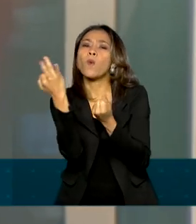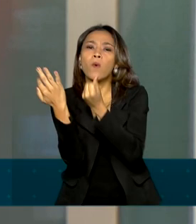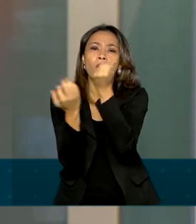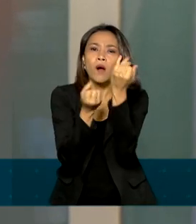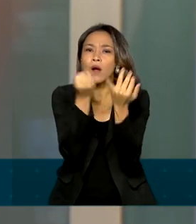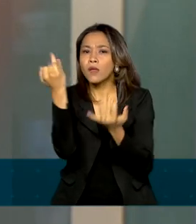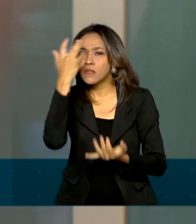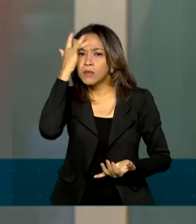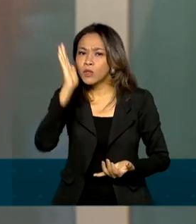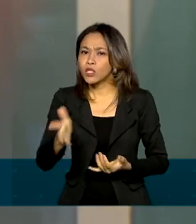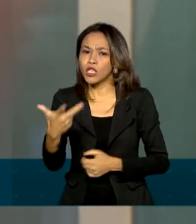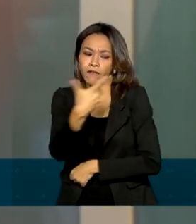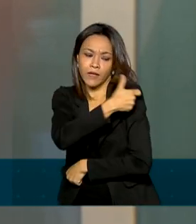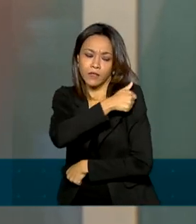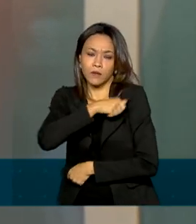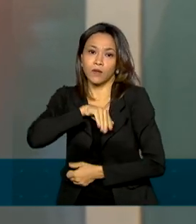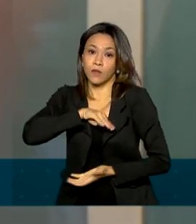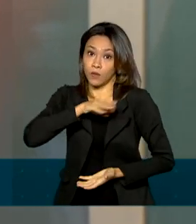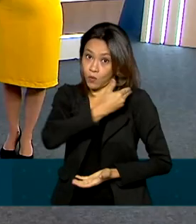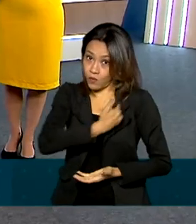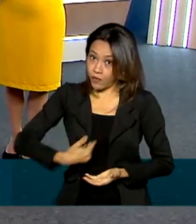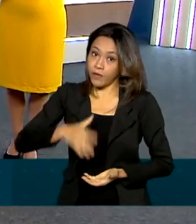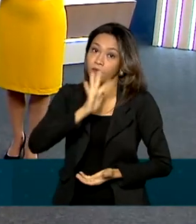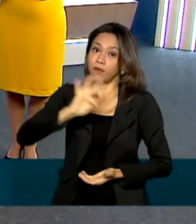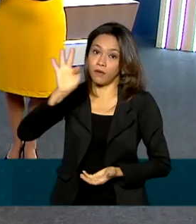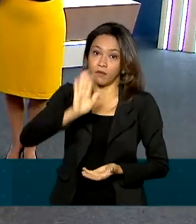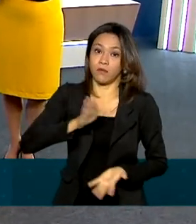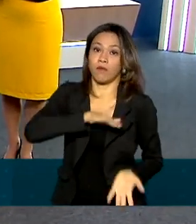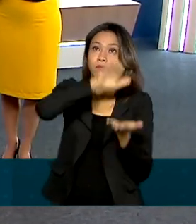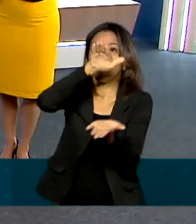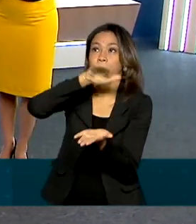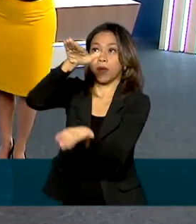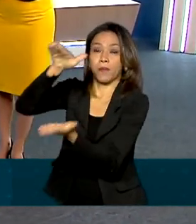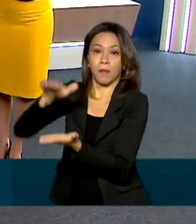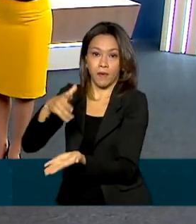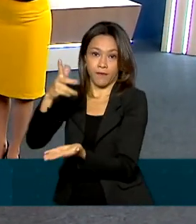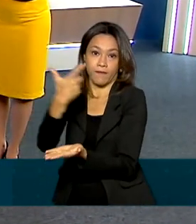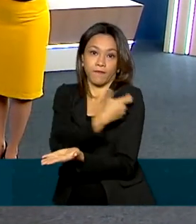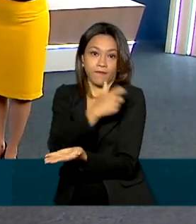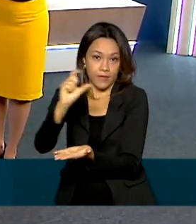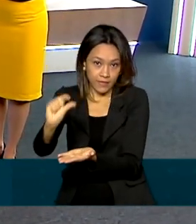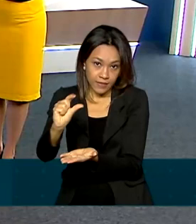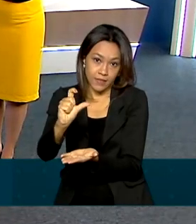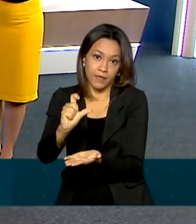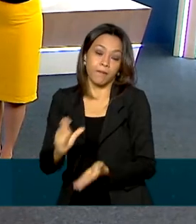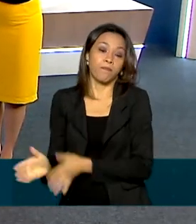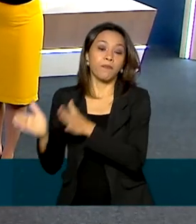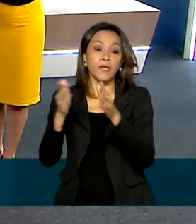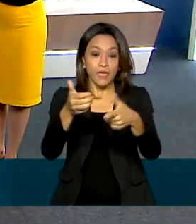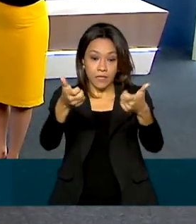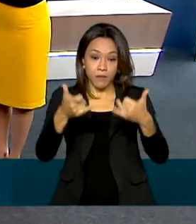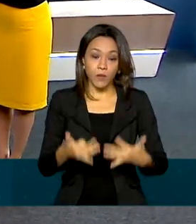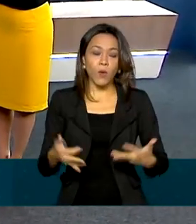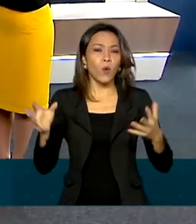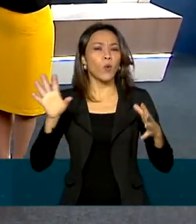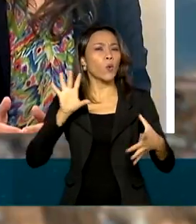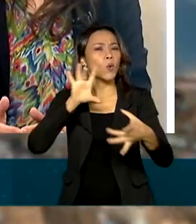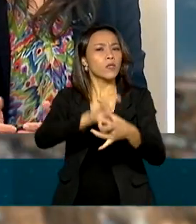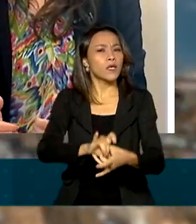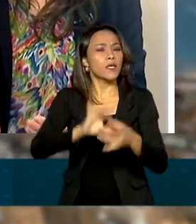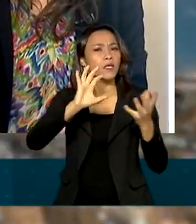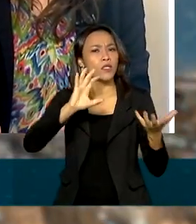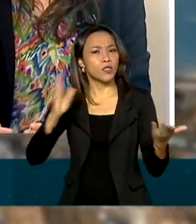governo federal já enviou para os estados. Fábio Faria comentou o atual momento político do país, as